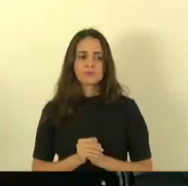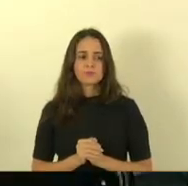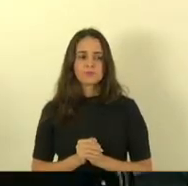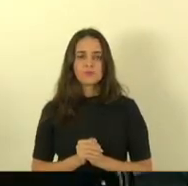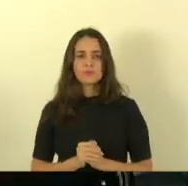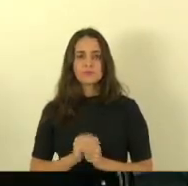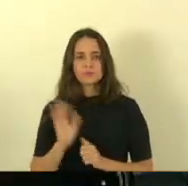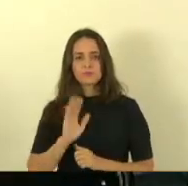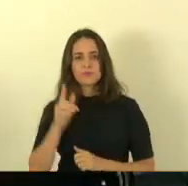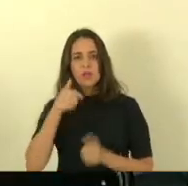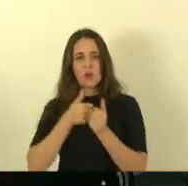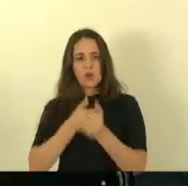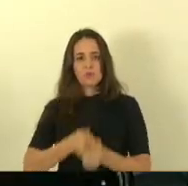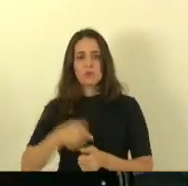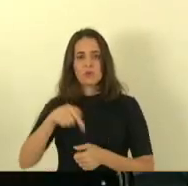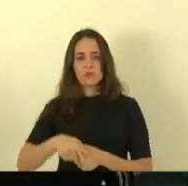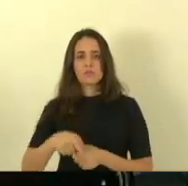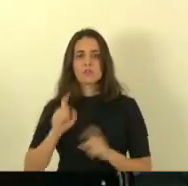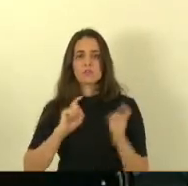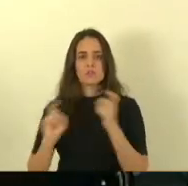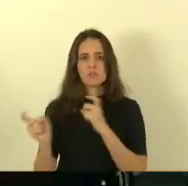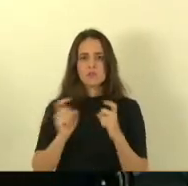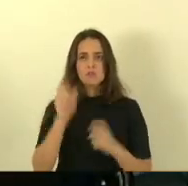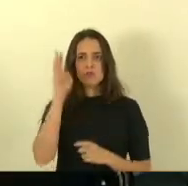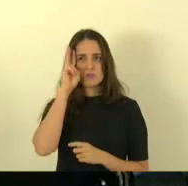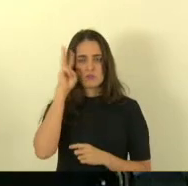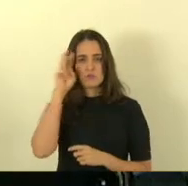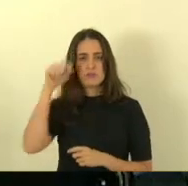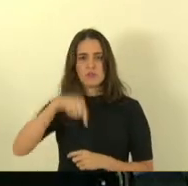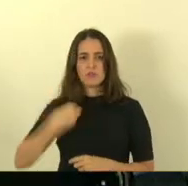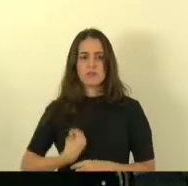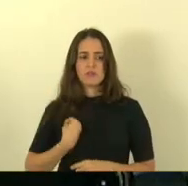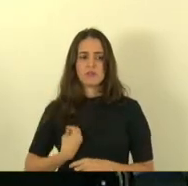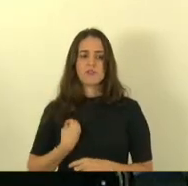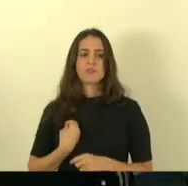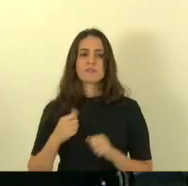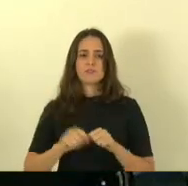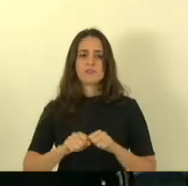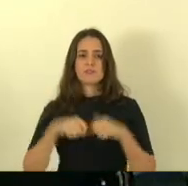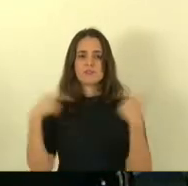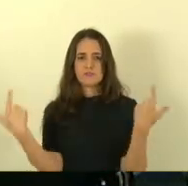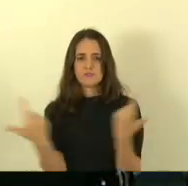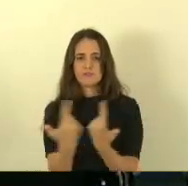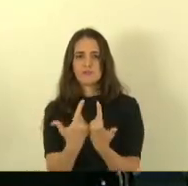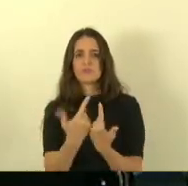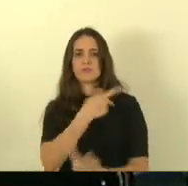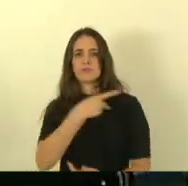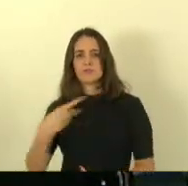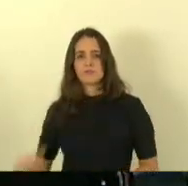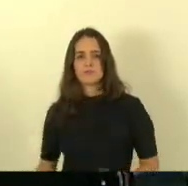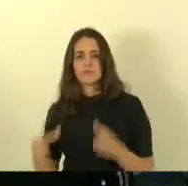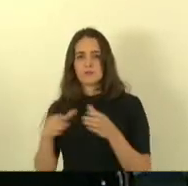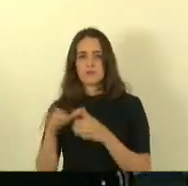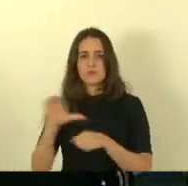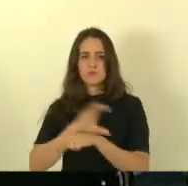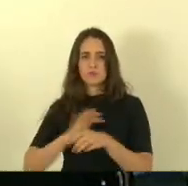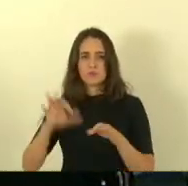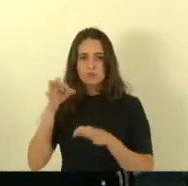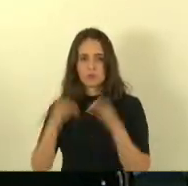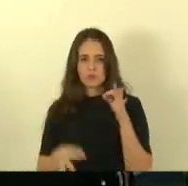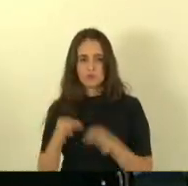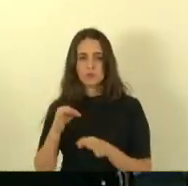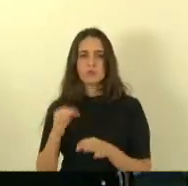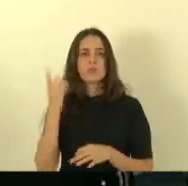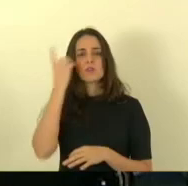você acompanhou a sessão ordinária desta terça-feira aqui no plenário de seu Cardoso o presidente da comissão de constituição e justiça